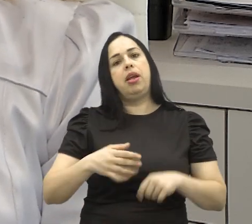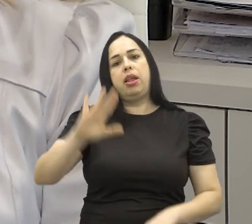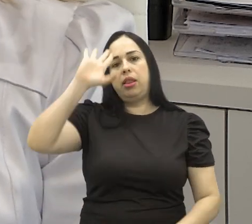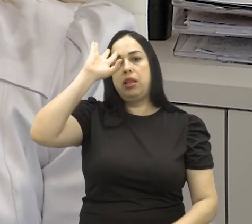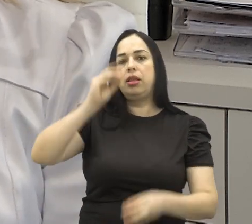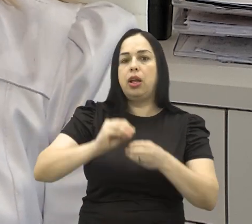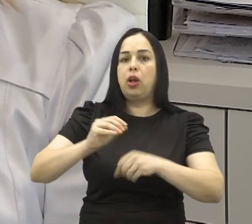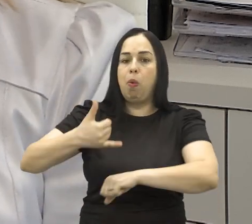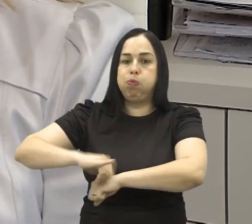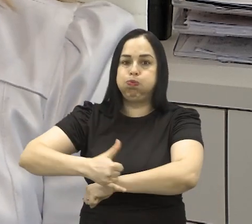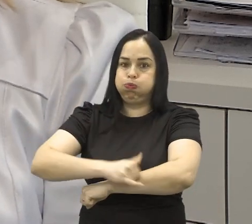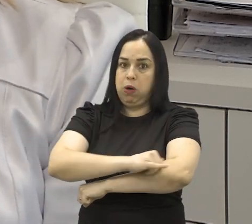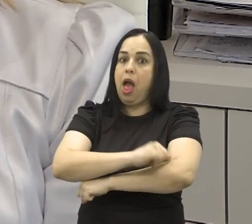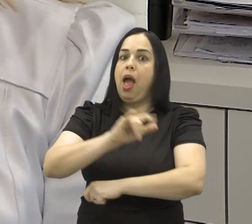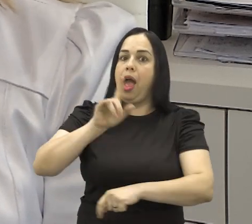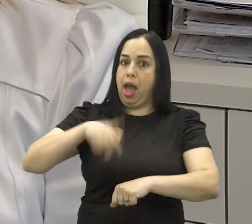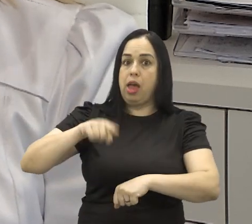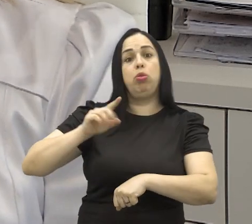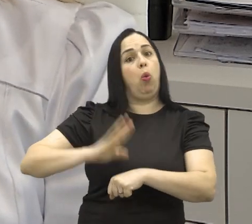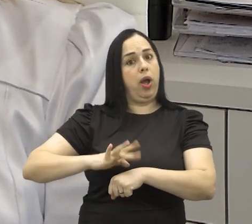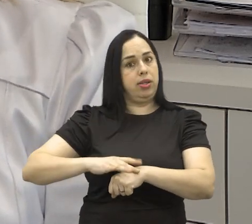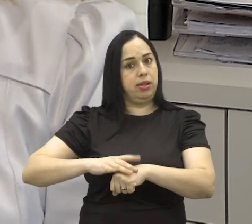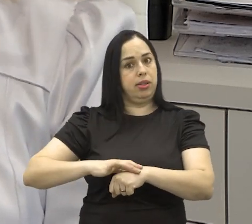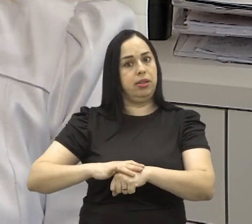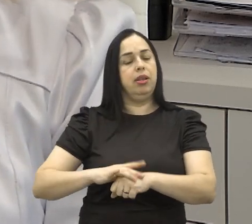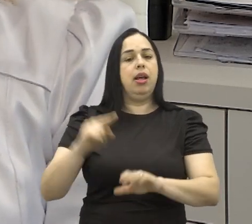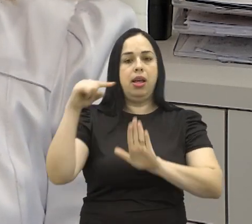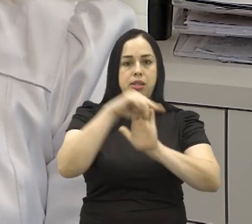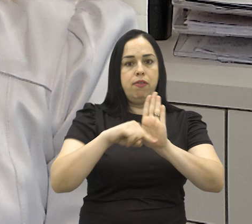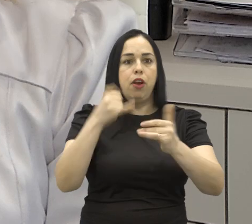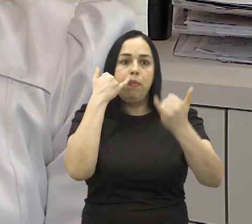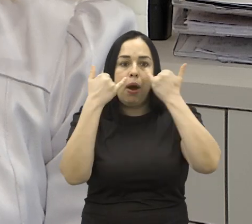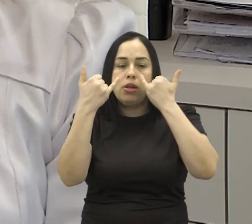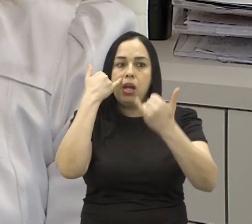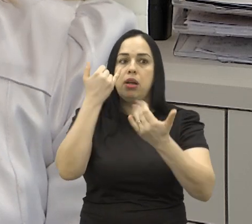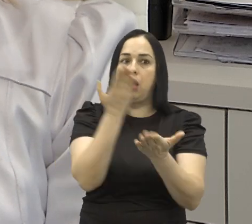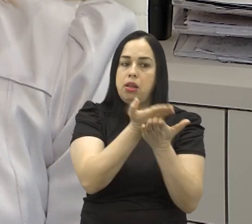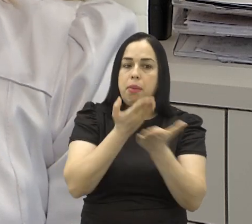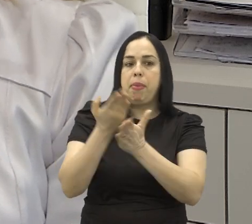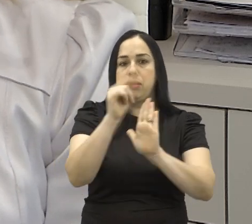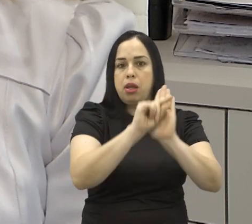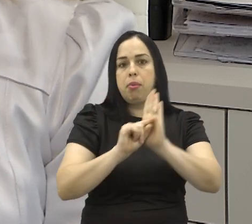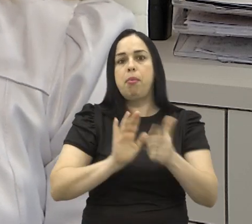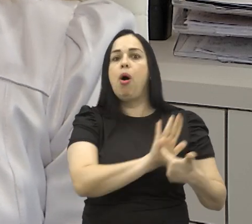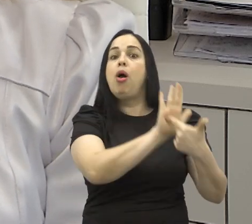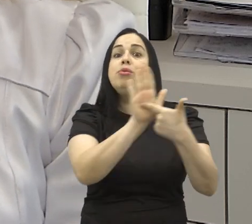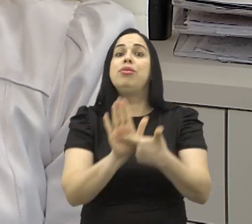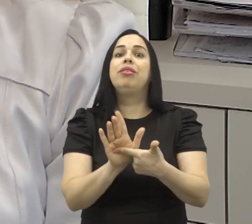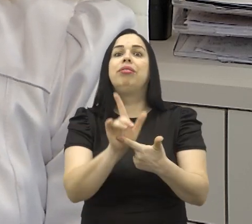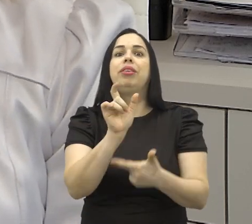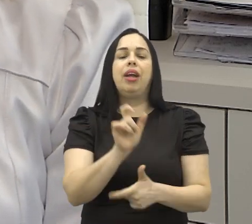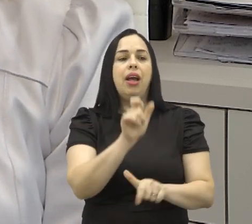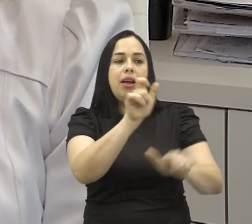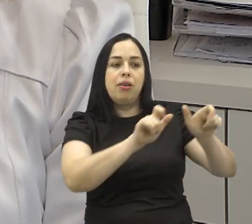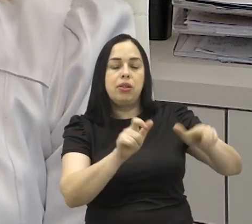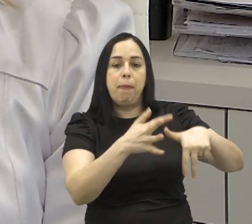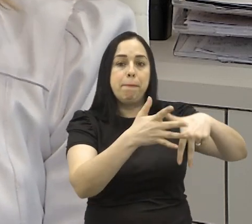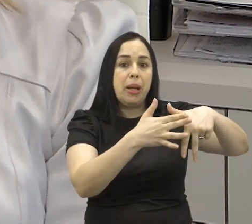gente tem que entender que obesidade é uma doença, né? Os dados mostram, os estudos mostram que os pacientes,